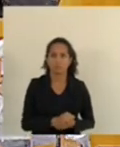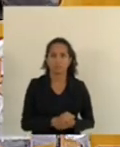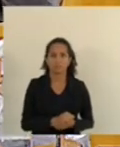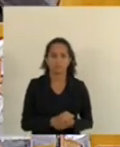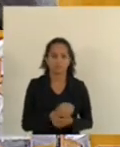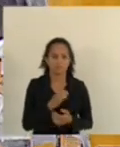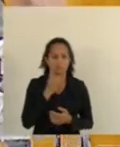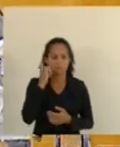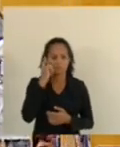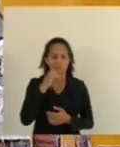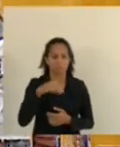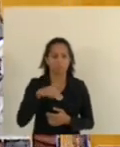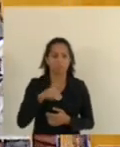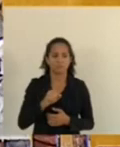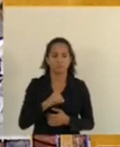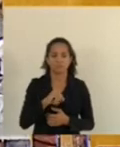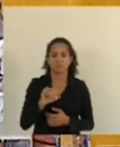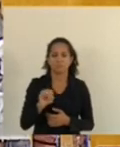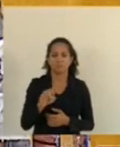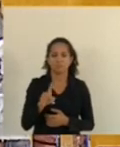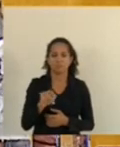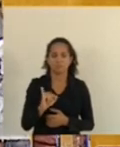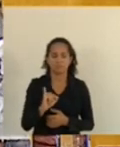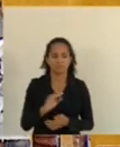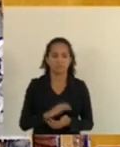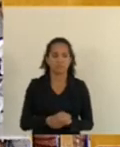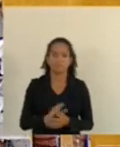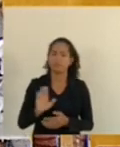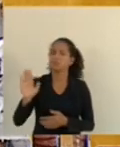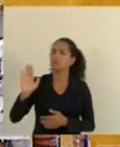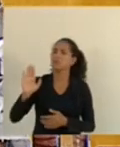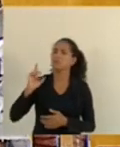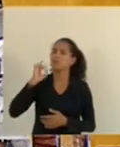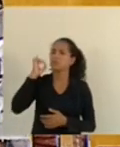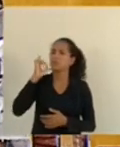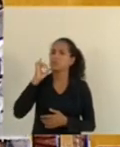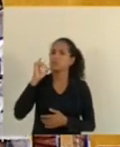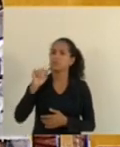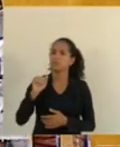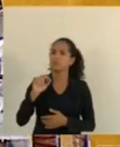Deputado Sérgio Majeski. Deputada Díus. Ok.